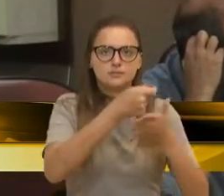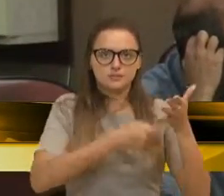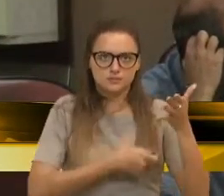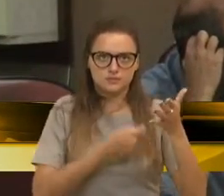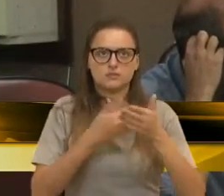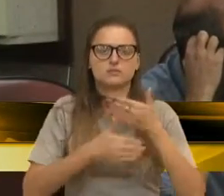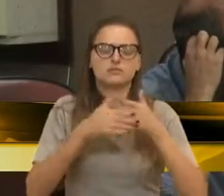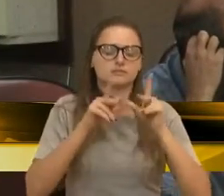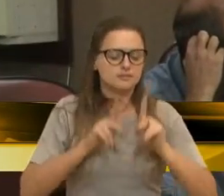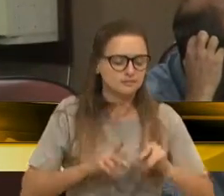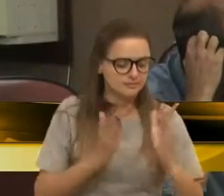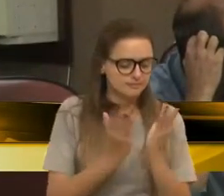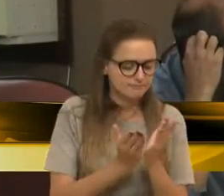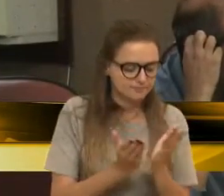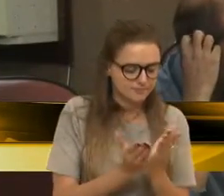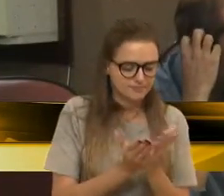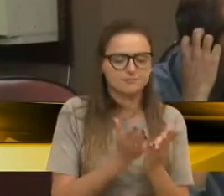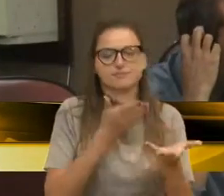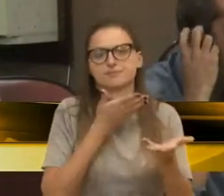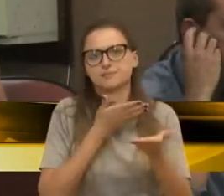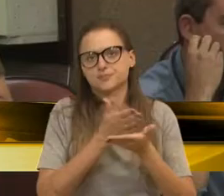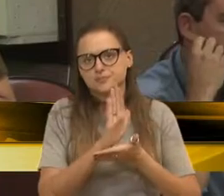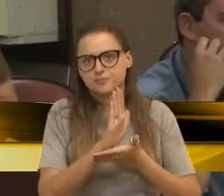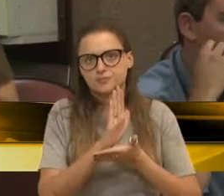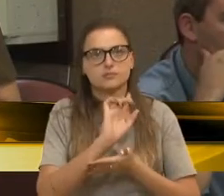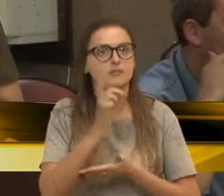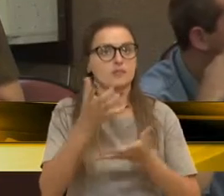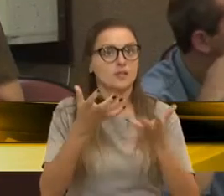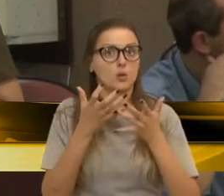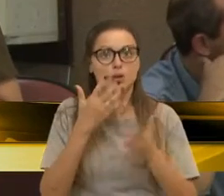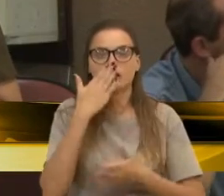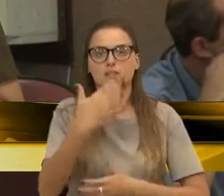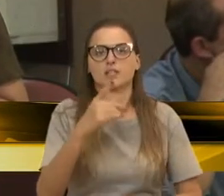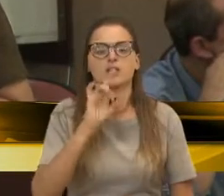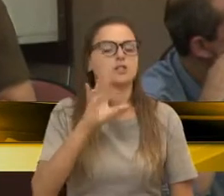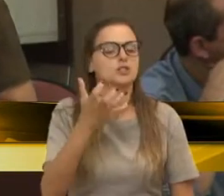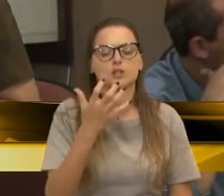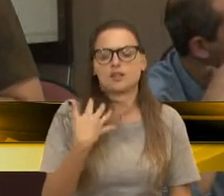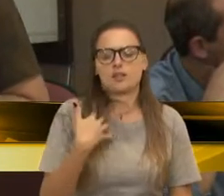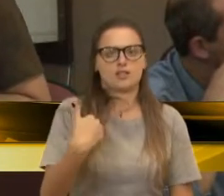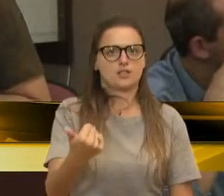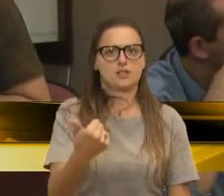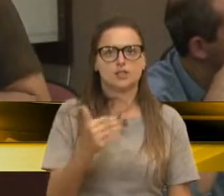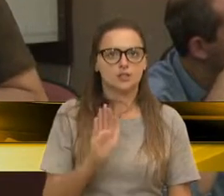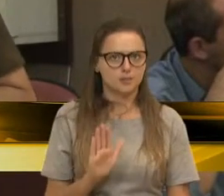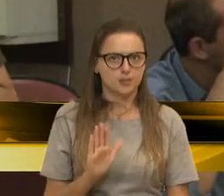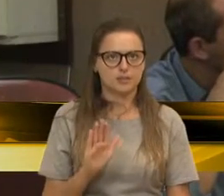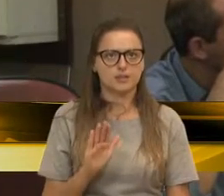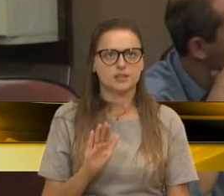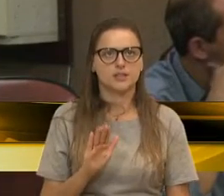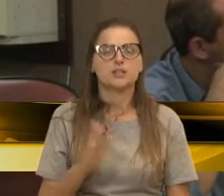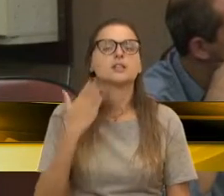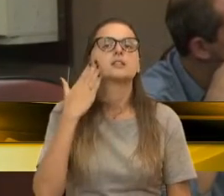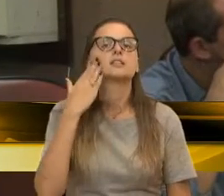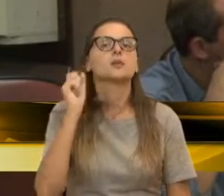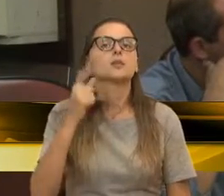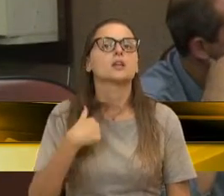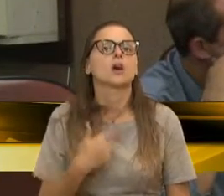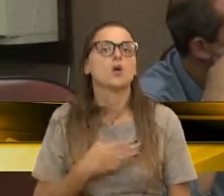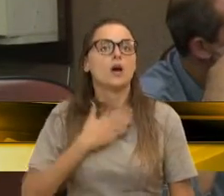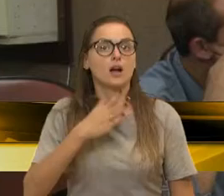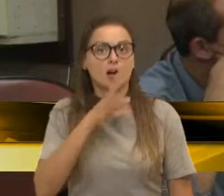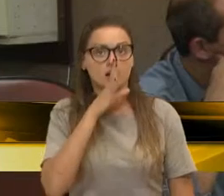estudaram, passaram, não querem furar fila, elas querem ser chamadas, vereadora Tatiana Friis. Sabe o que mais me assusta? Eu fui